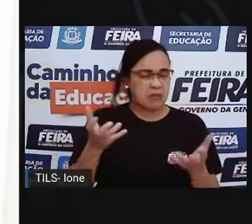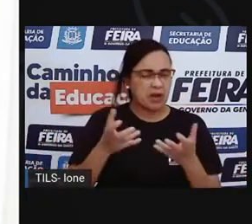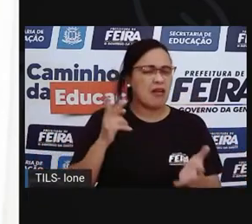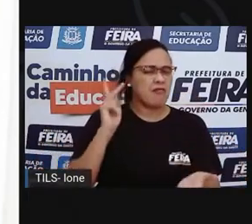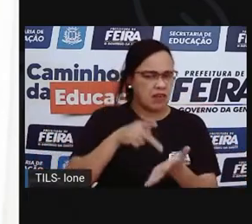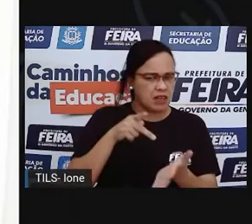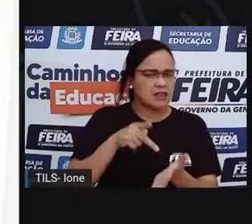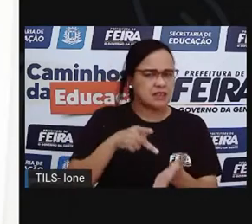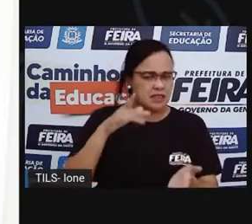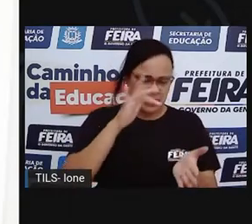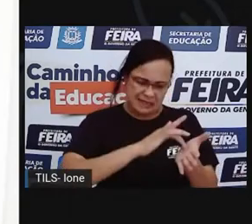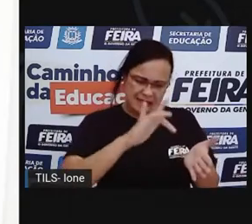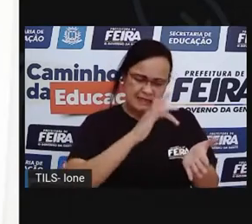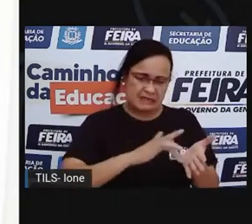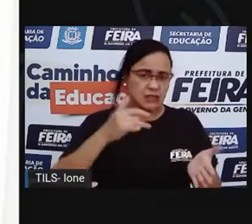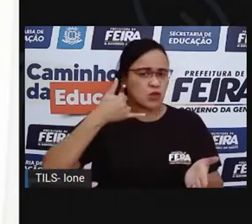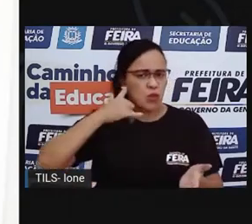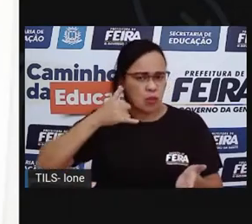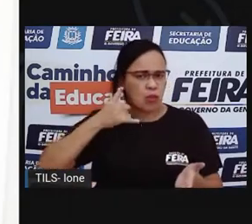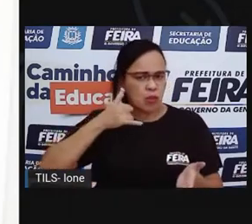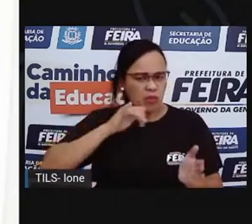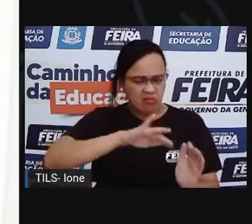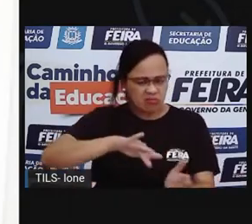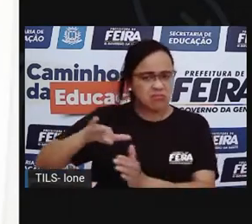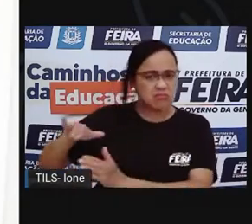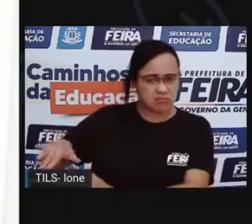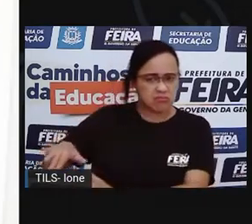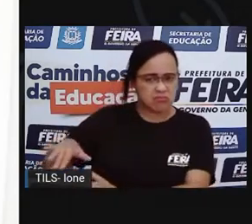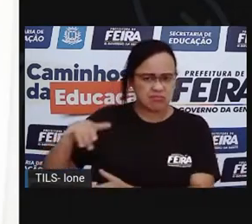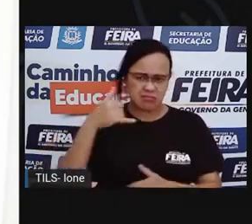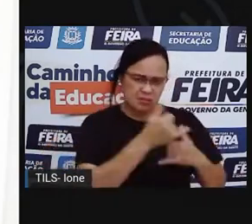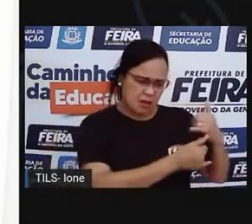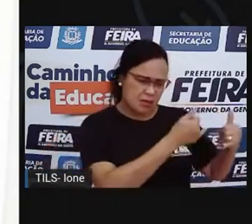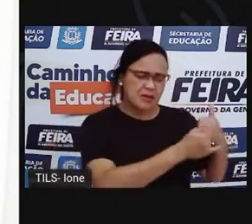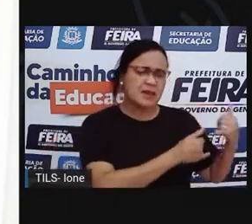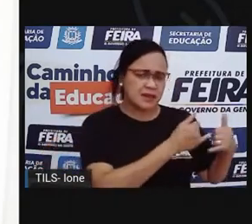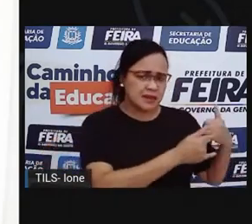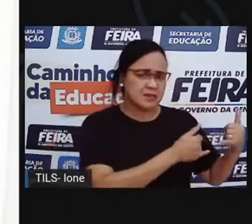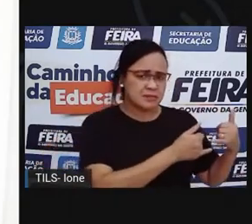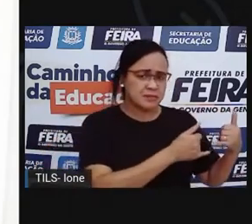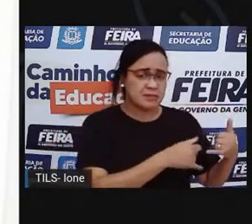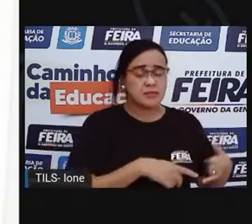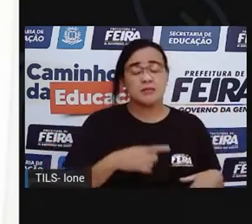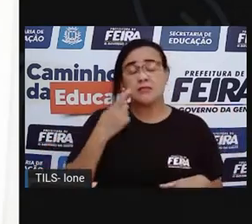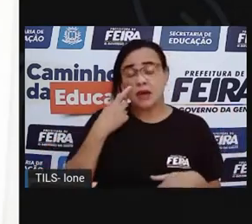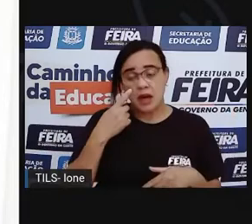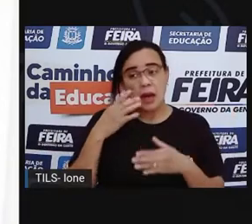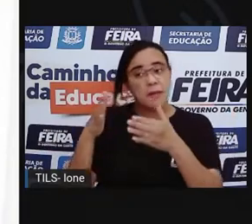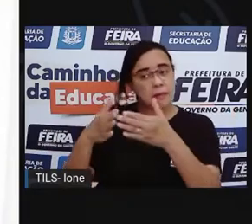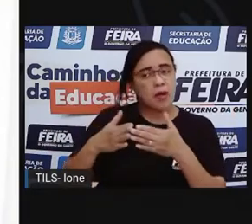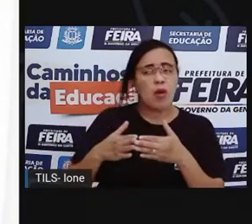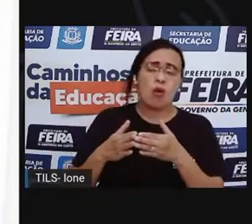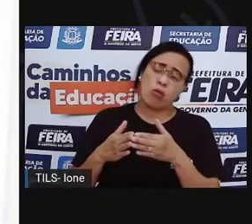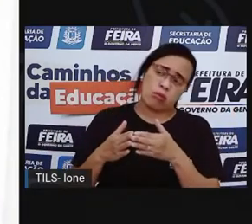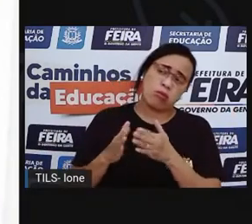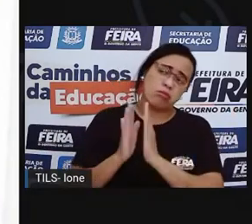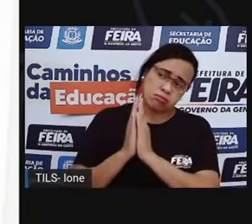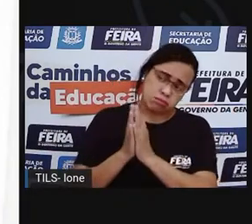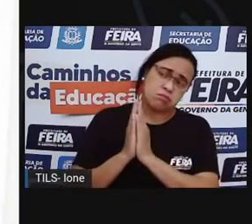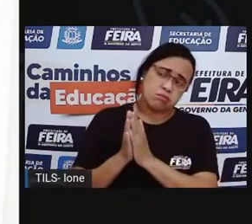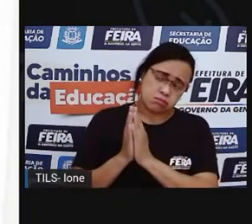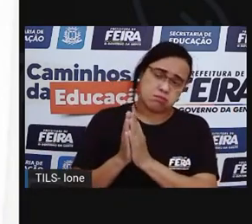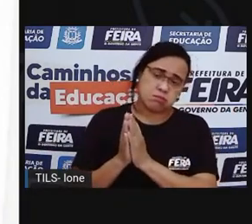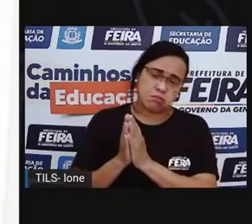irmãos pequenos. Mas Cecília pediu com tanto jeitinho que ela respondeu. Tudo bem,